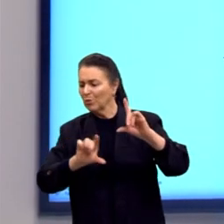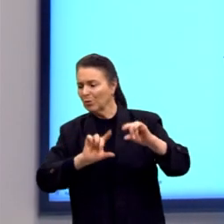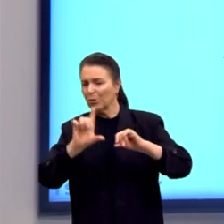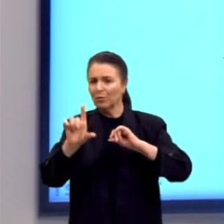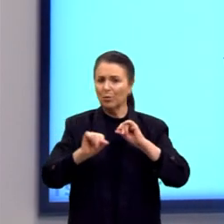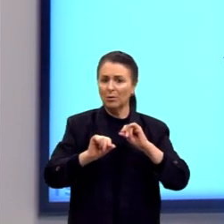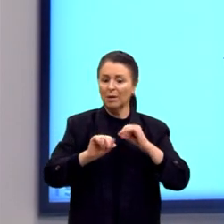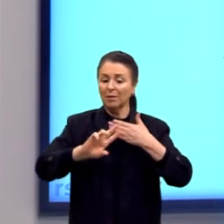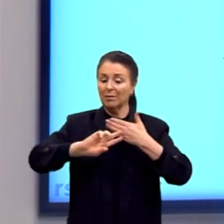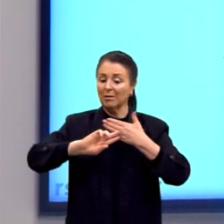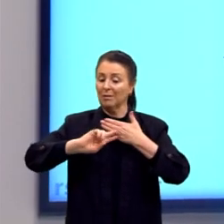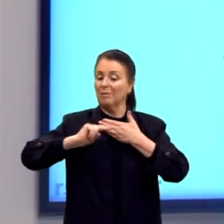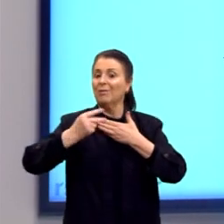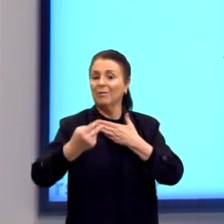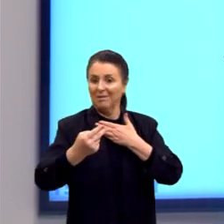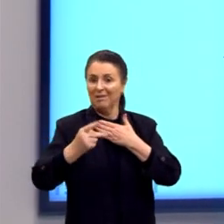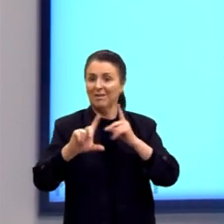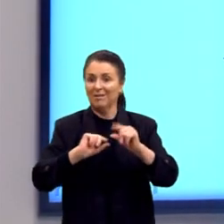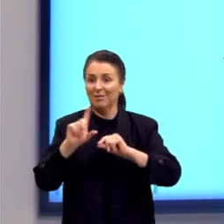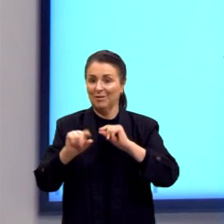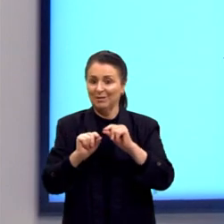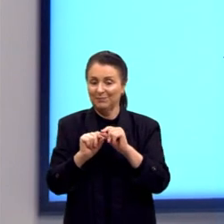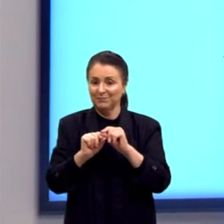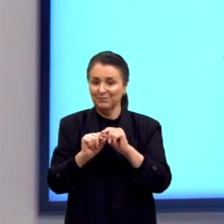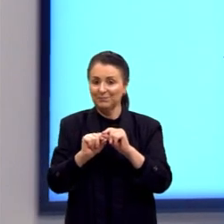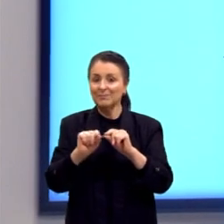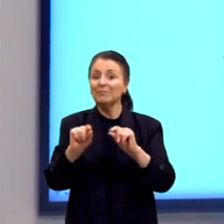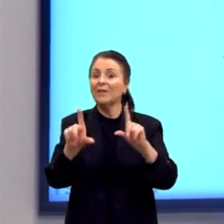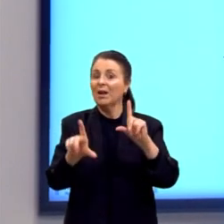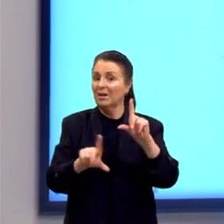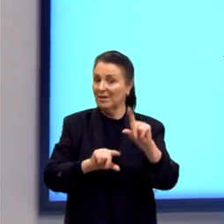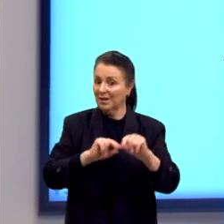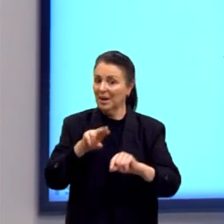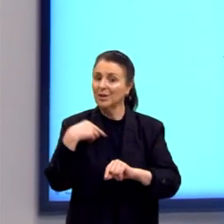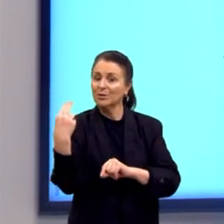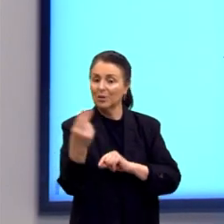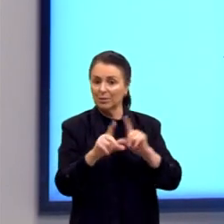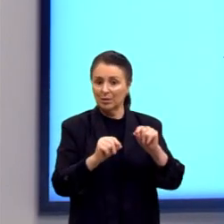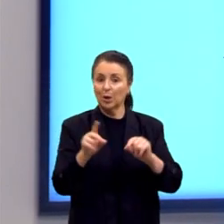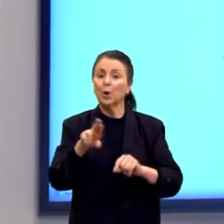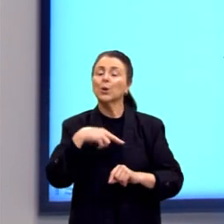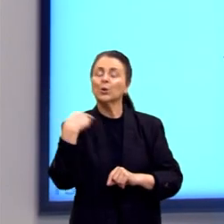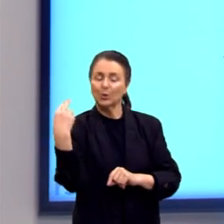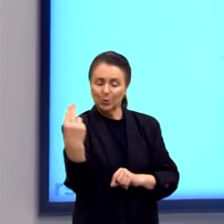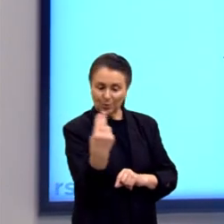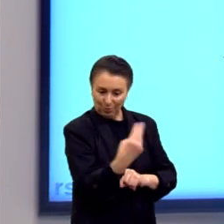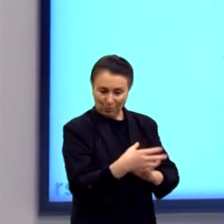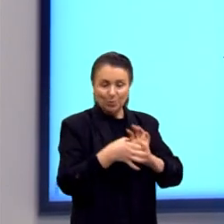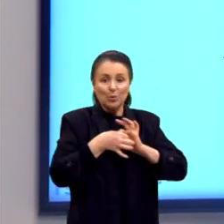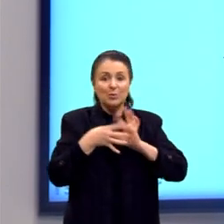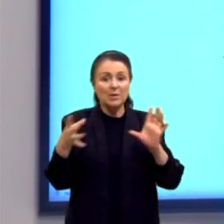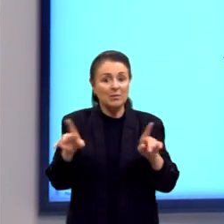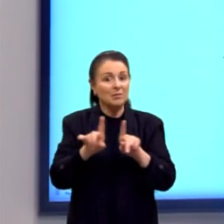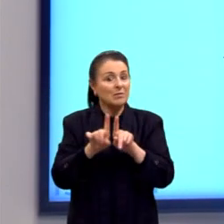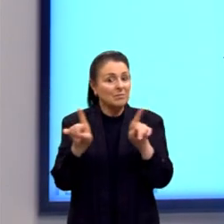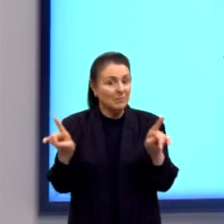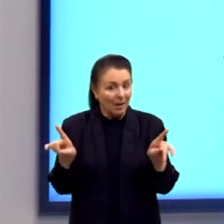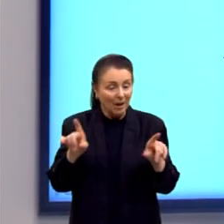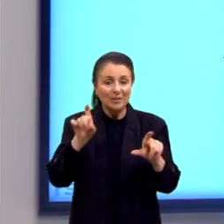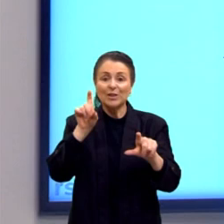consequências. Exatamente isso. As nossas escolhas. Nós somos livres, mas nós devemos